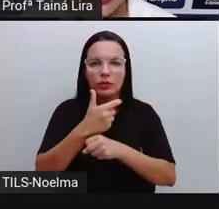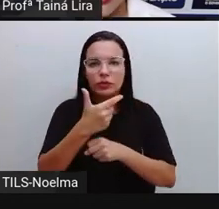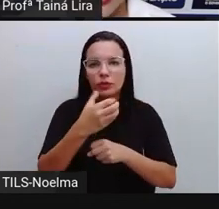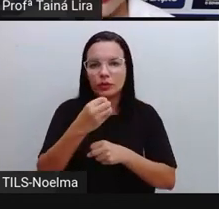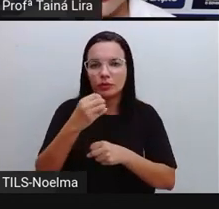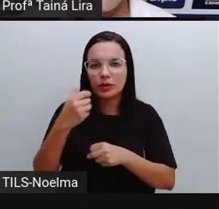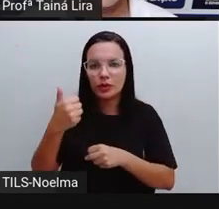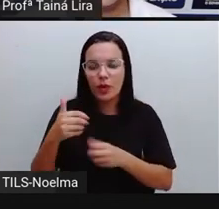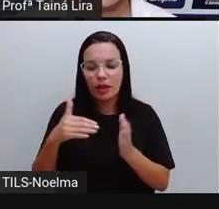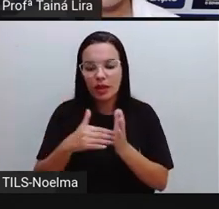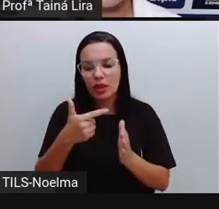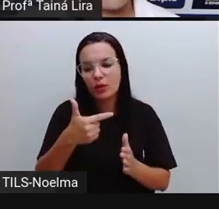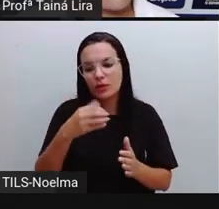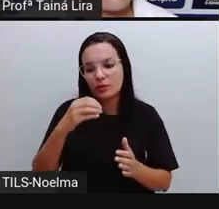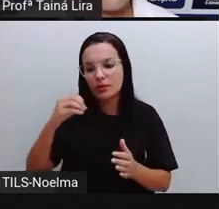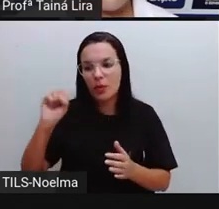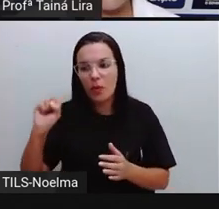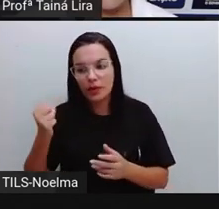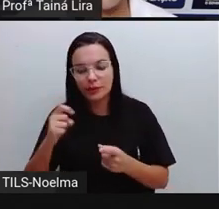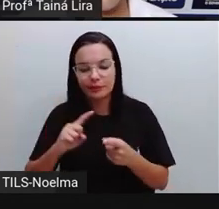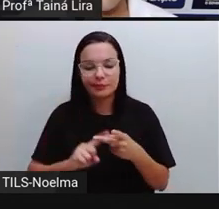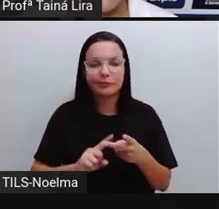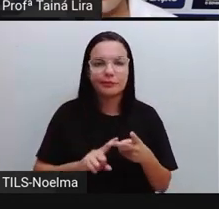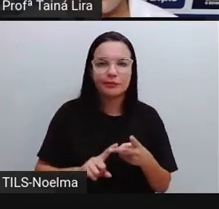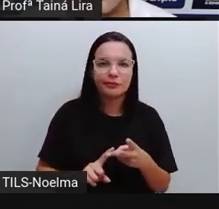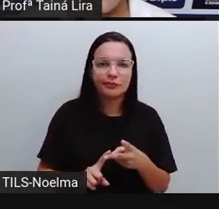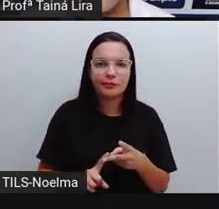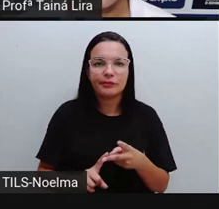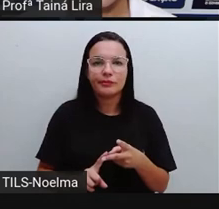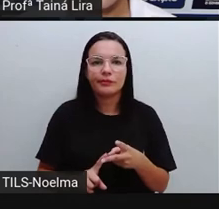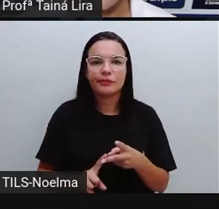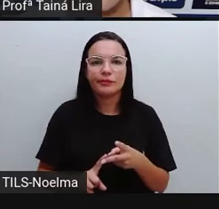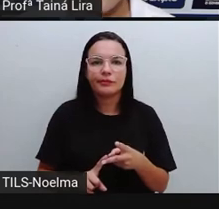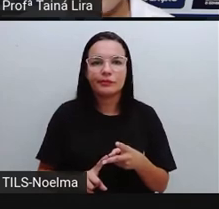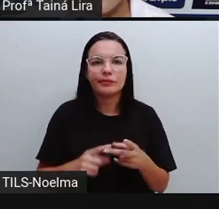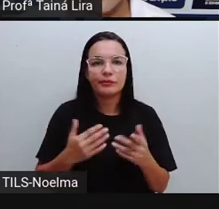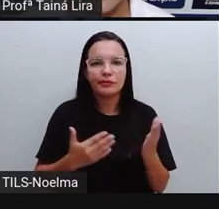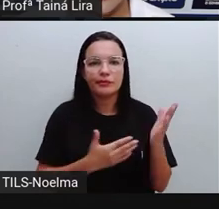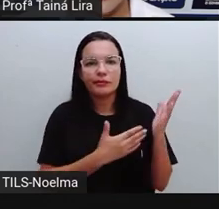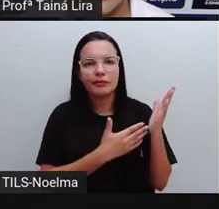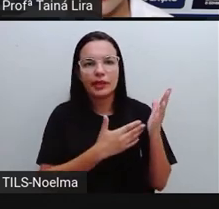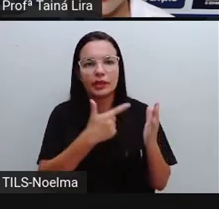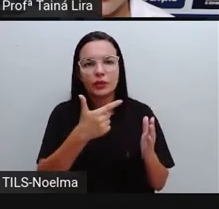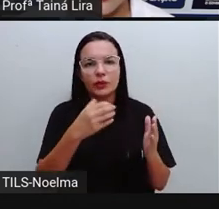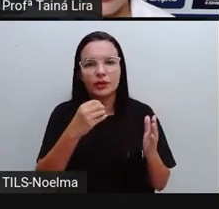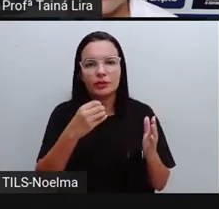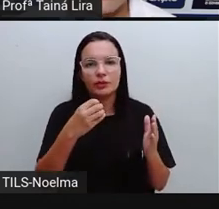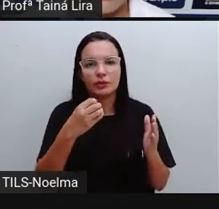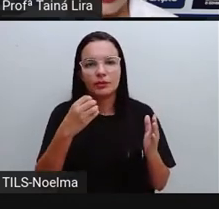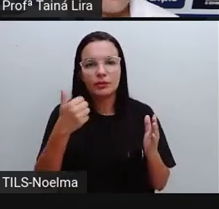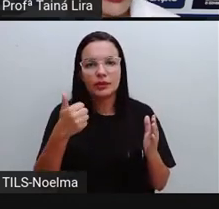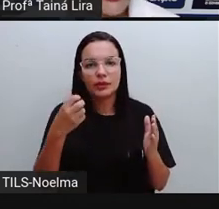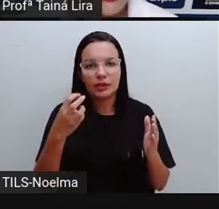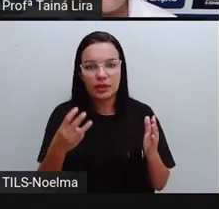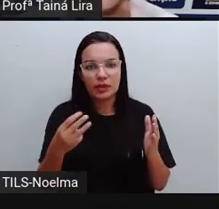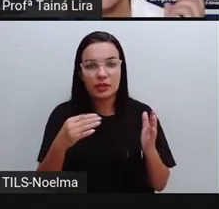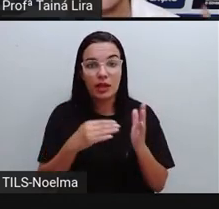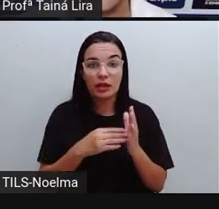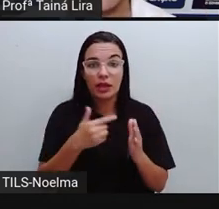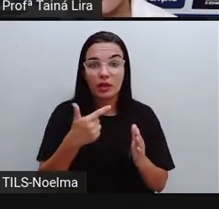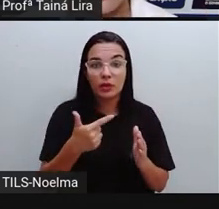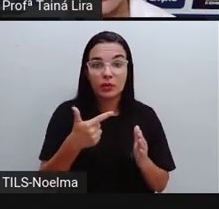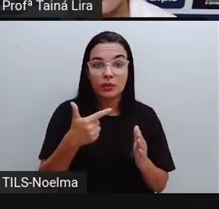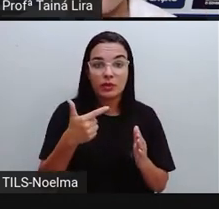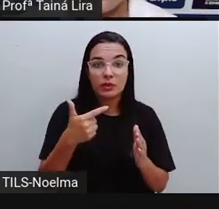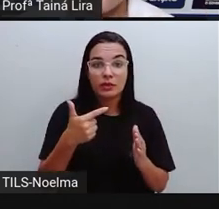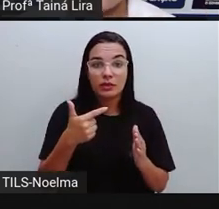2008, depois de 2013 a 2016 e depois de 2013 a 2016,